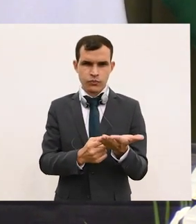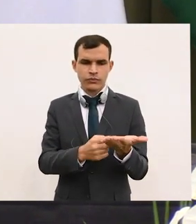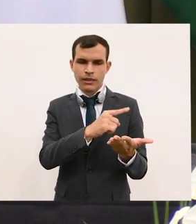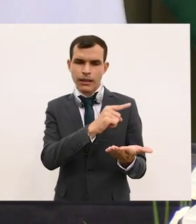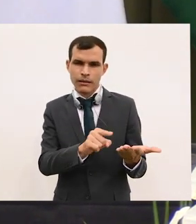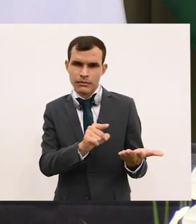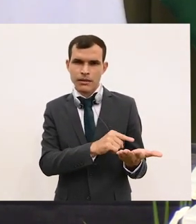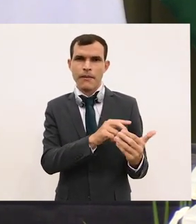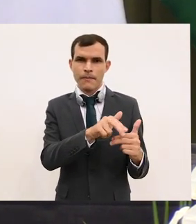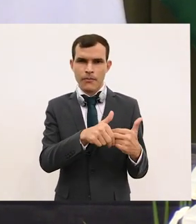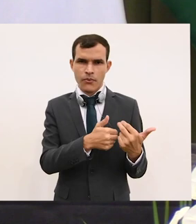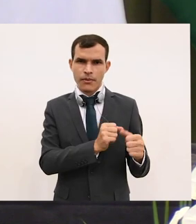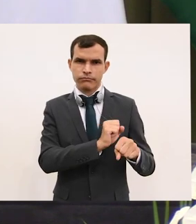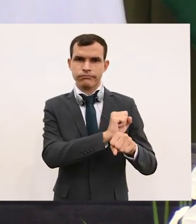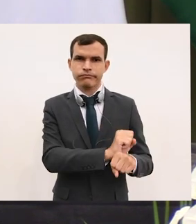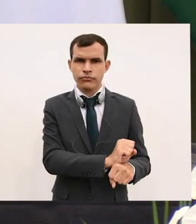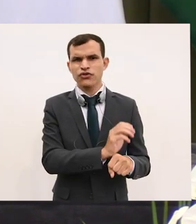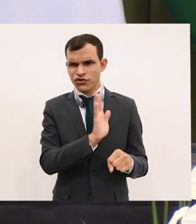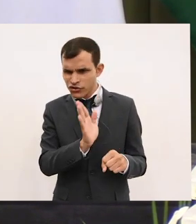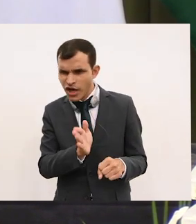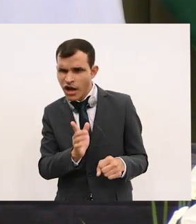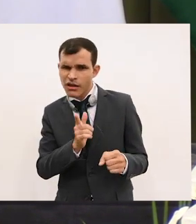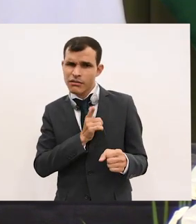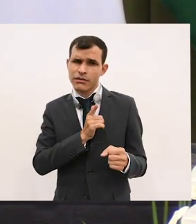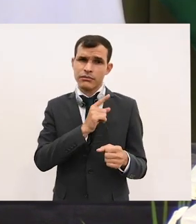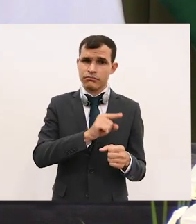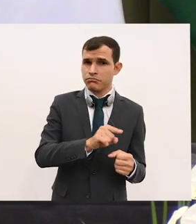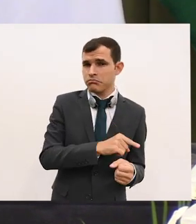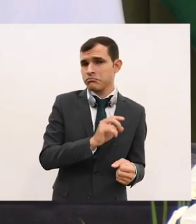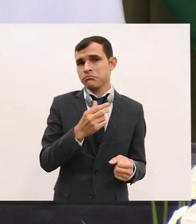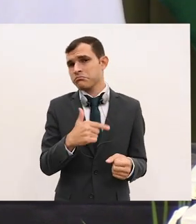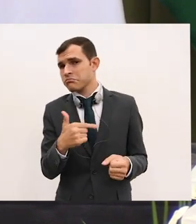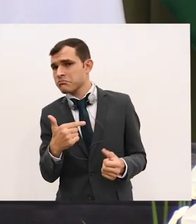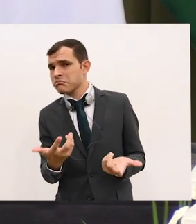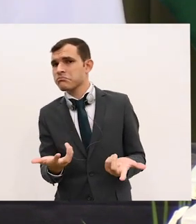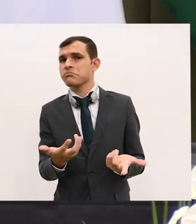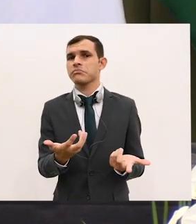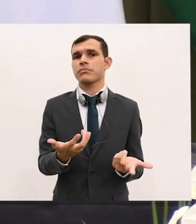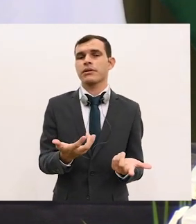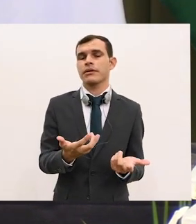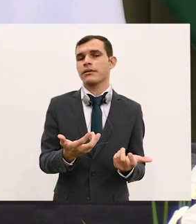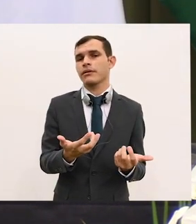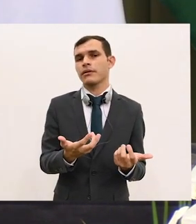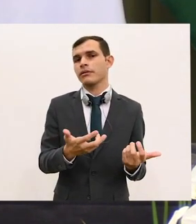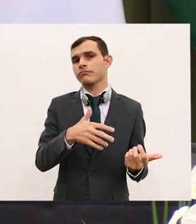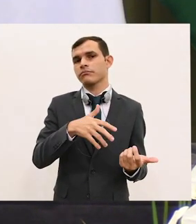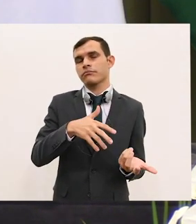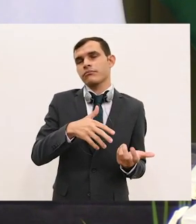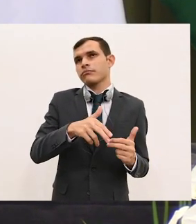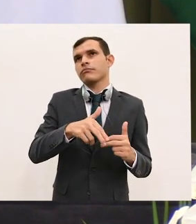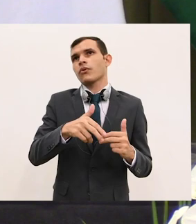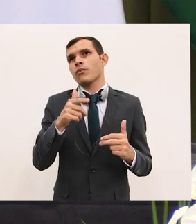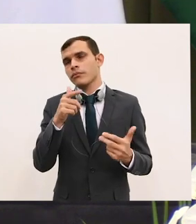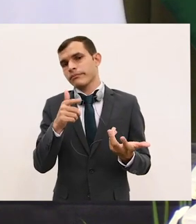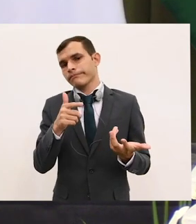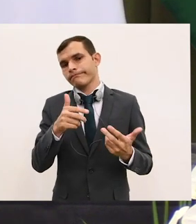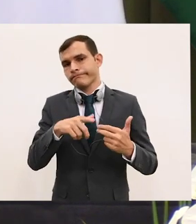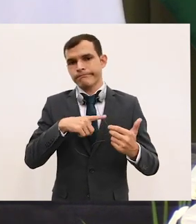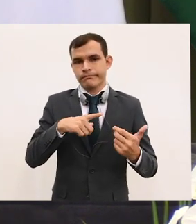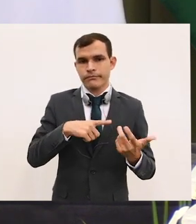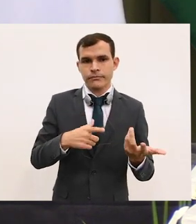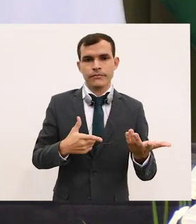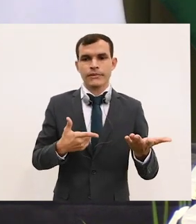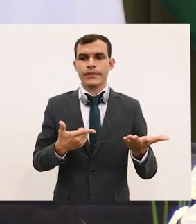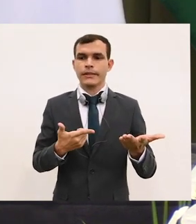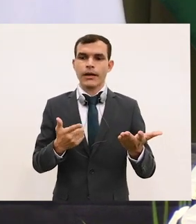Se algum acordo já foi cancelado, se tem alguma estimativa de impacto financeiro desse cancelamento. Obrigada.